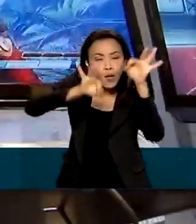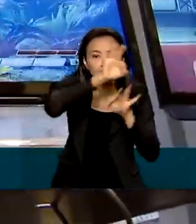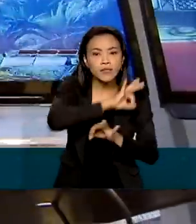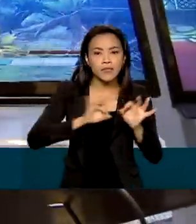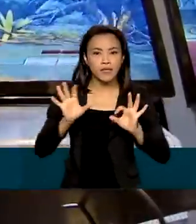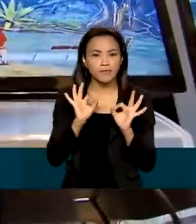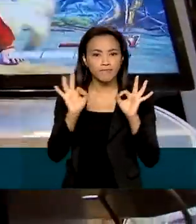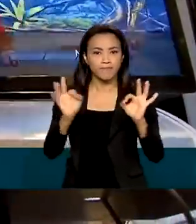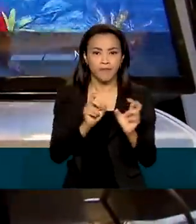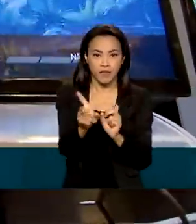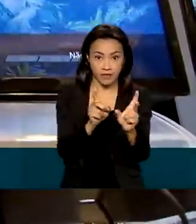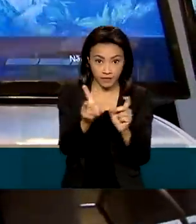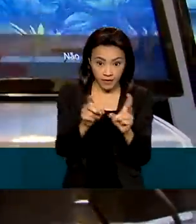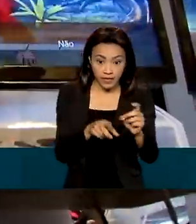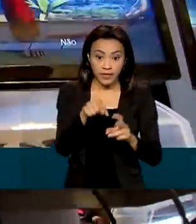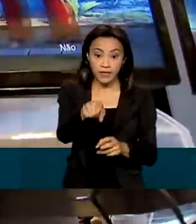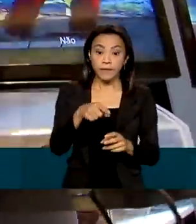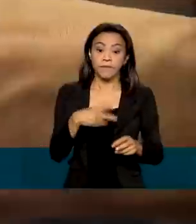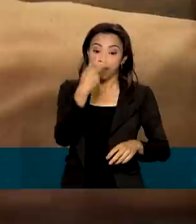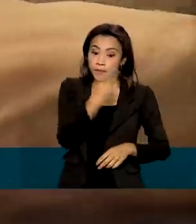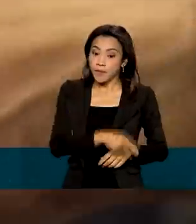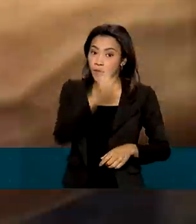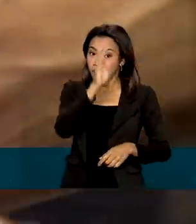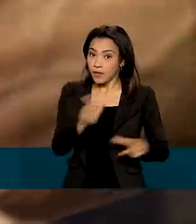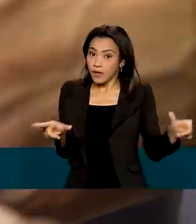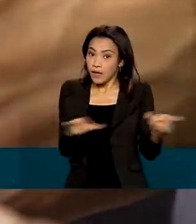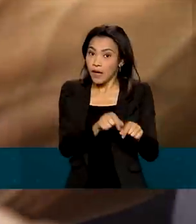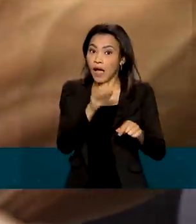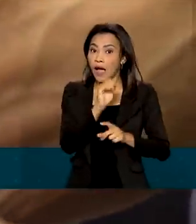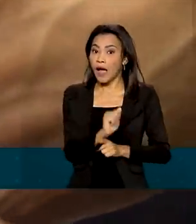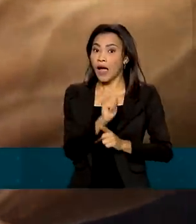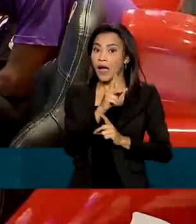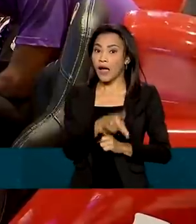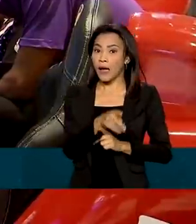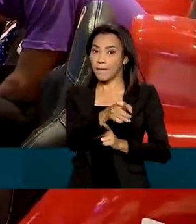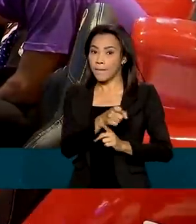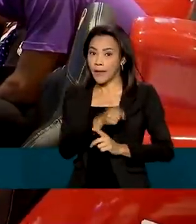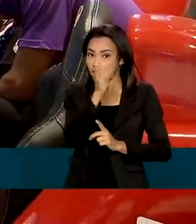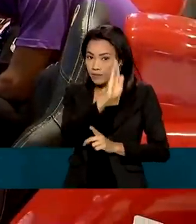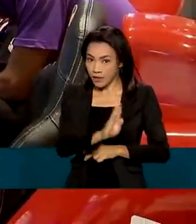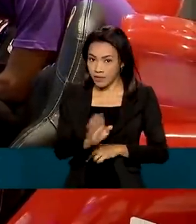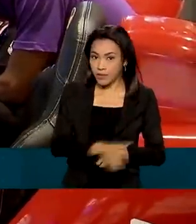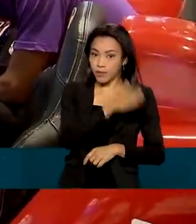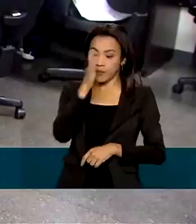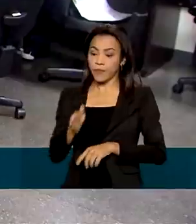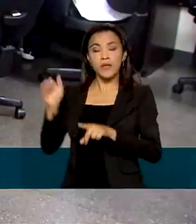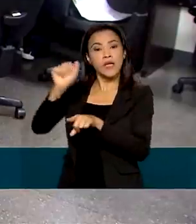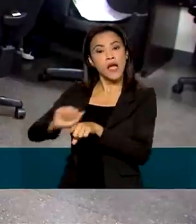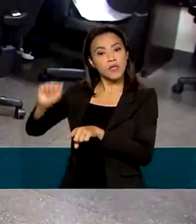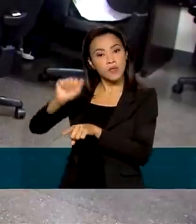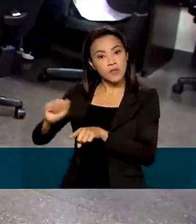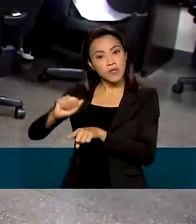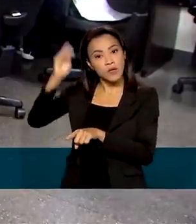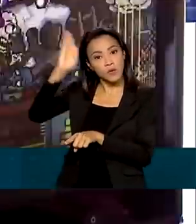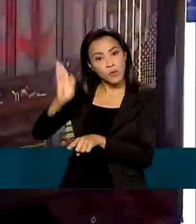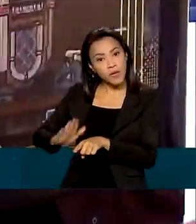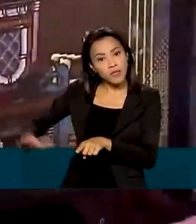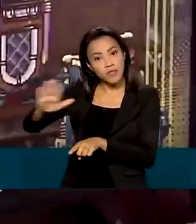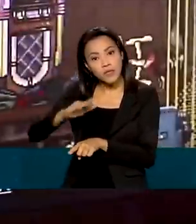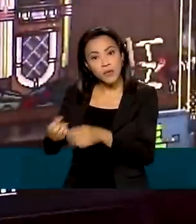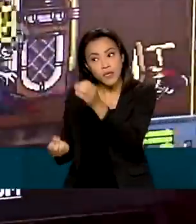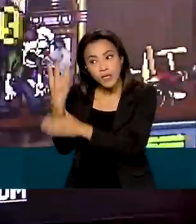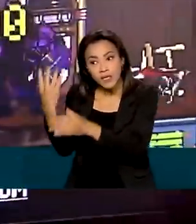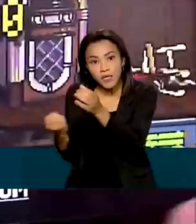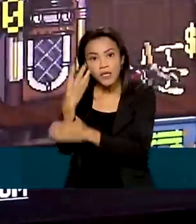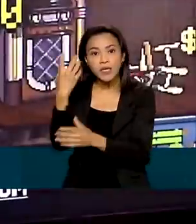a Agência Brasileira de Promoção de Exportações e Investimentos, a Apex Brasil, e a Associação Brasileira das Desenvolvedoras de Jogos